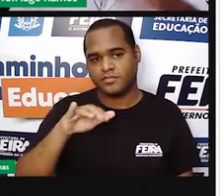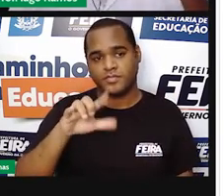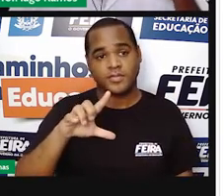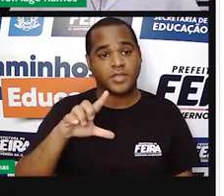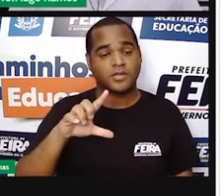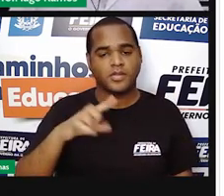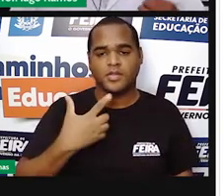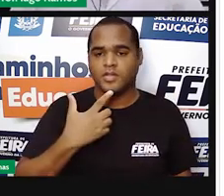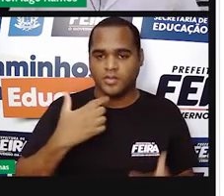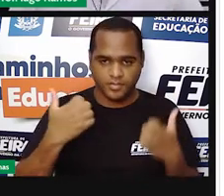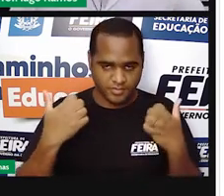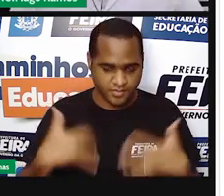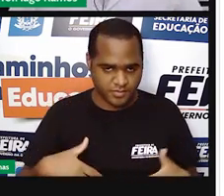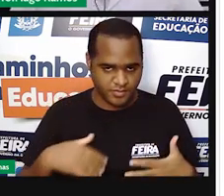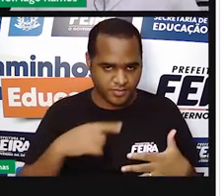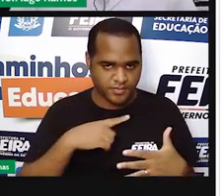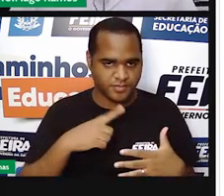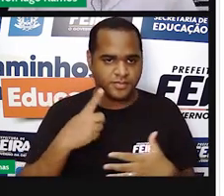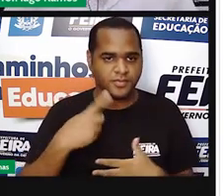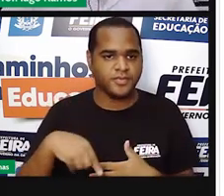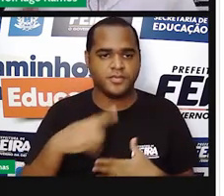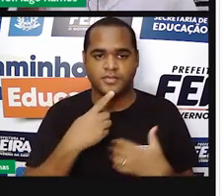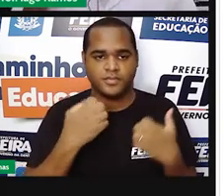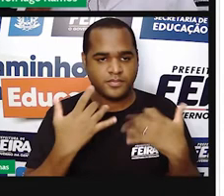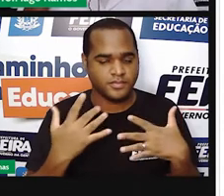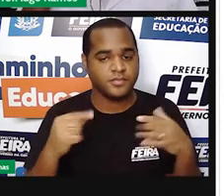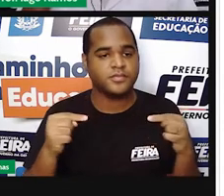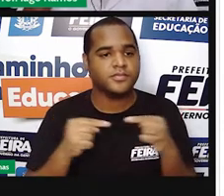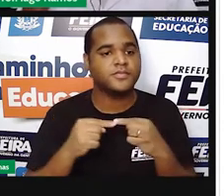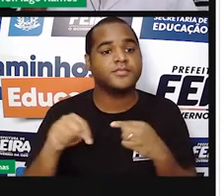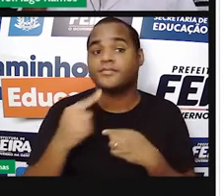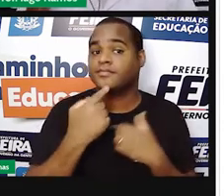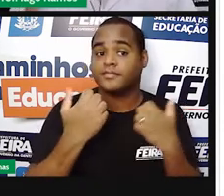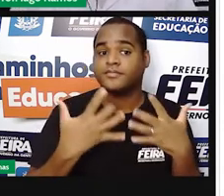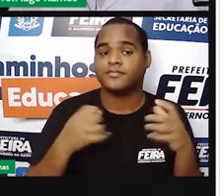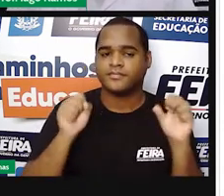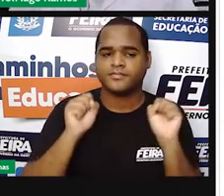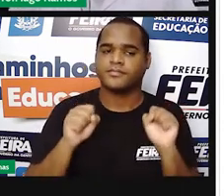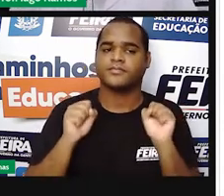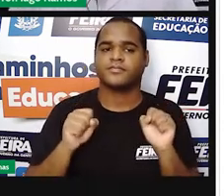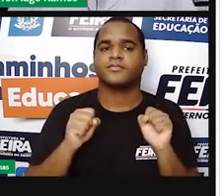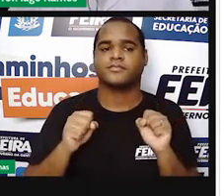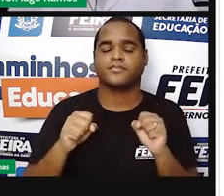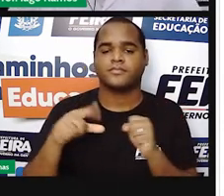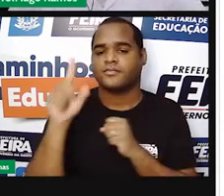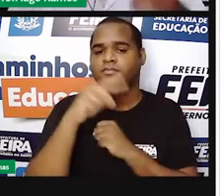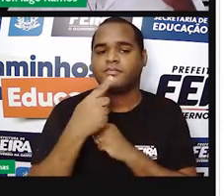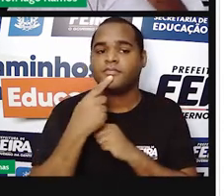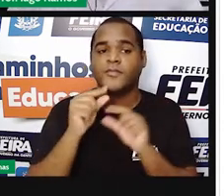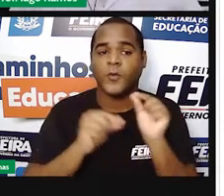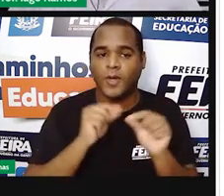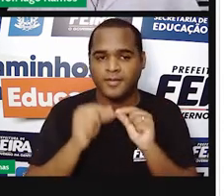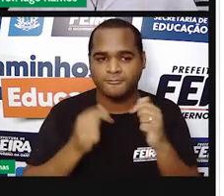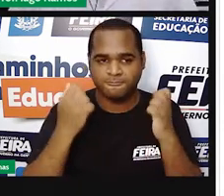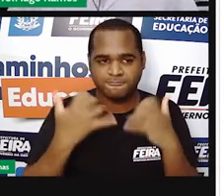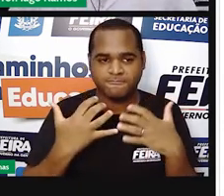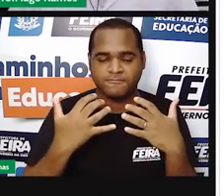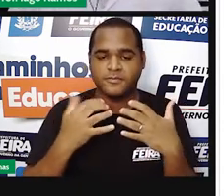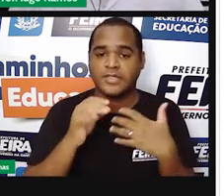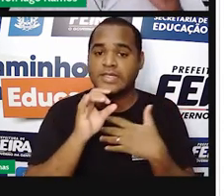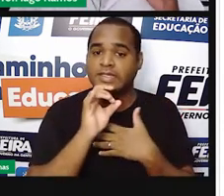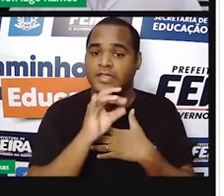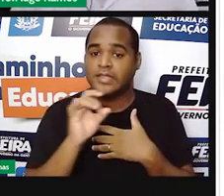racionais vão ser números reais. que eu posso te deixar como indicação o seguinte faça uma